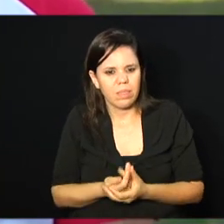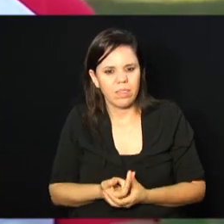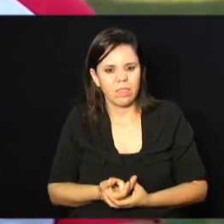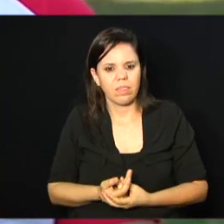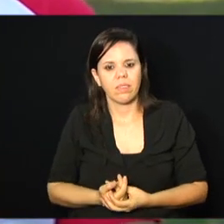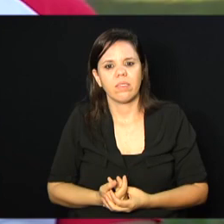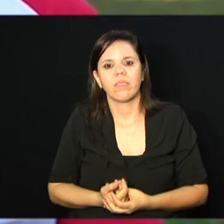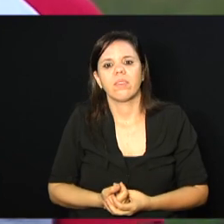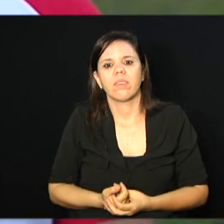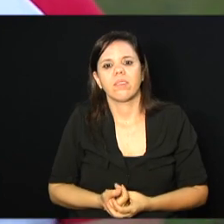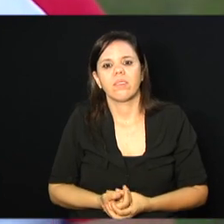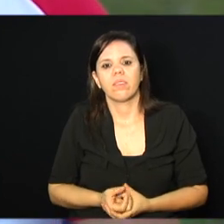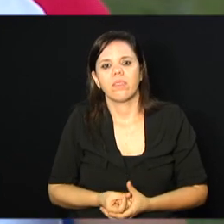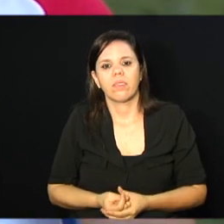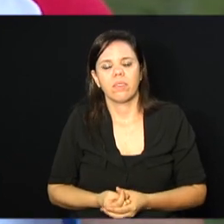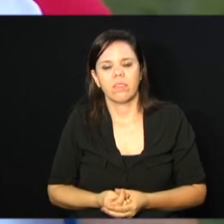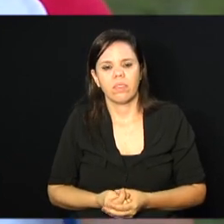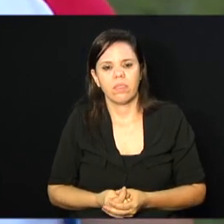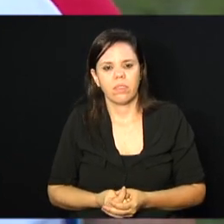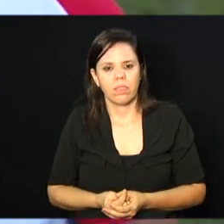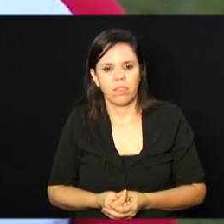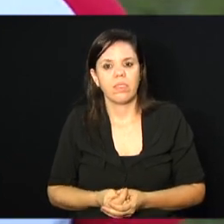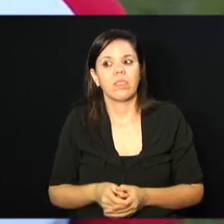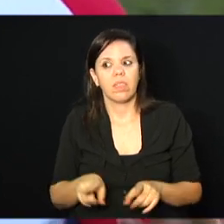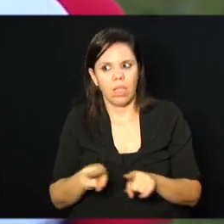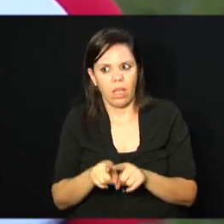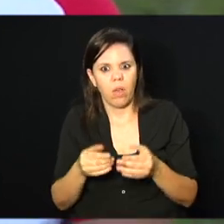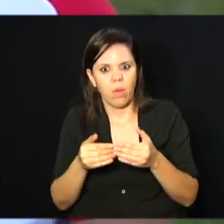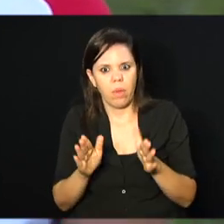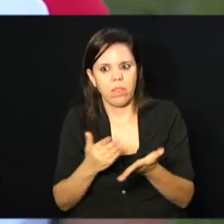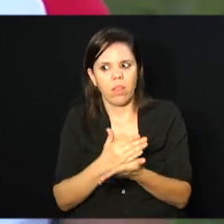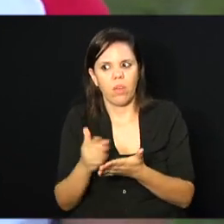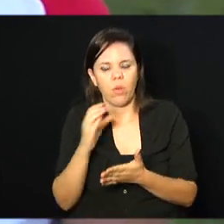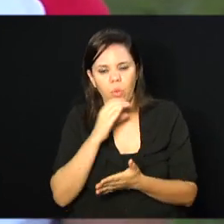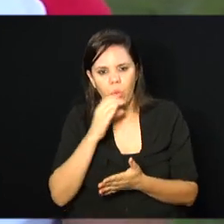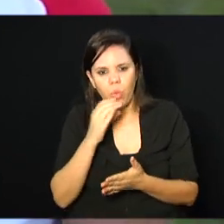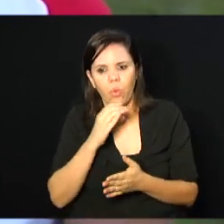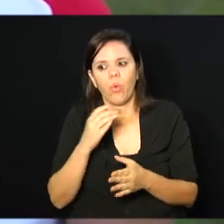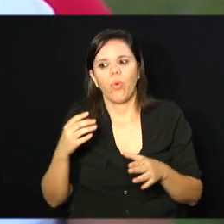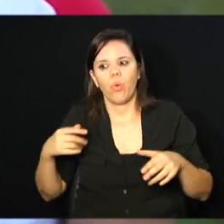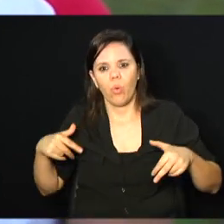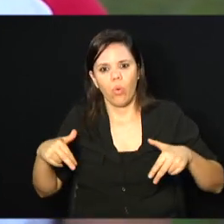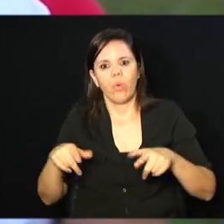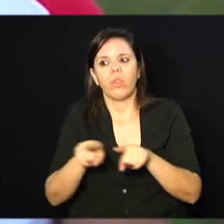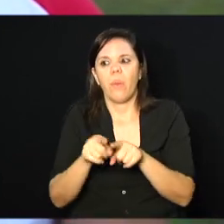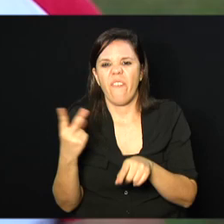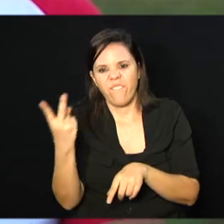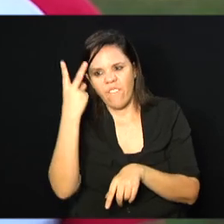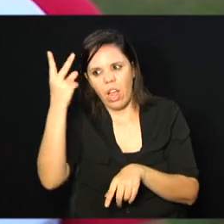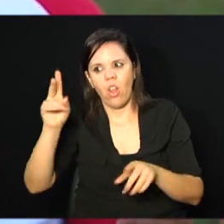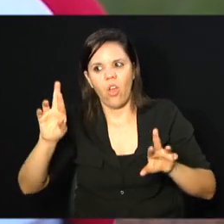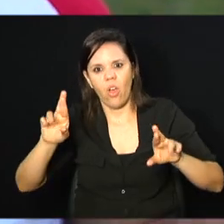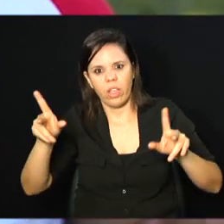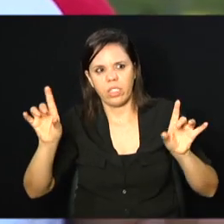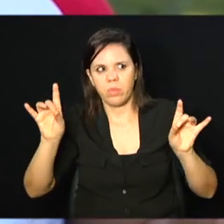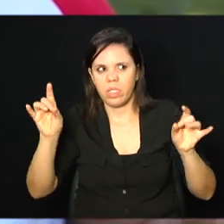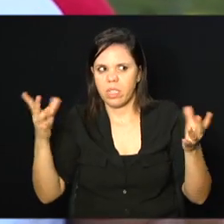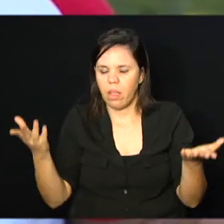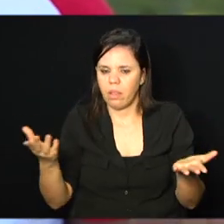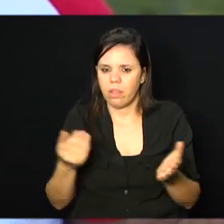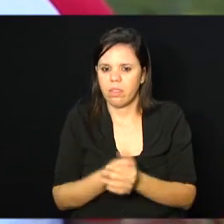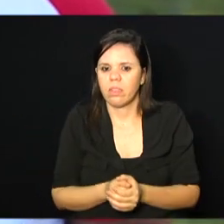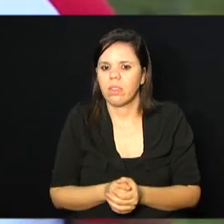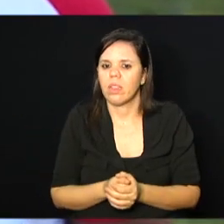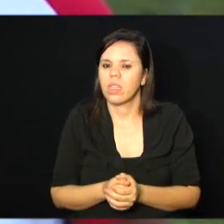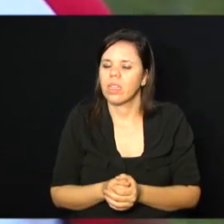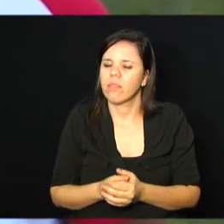especial para eles, o valor já é diferenciado, né? Então, quer dizer, vai criando